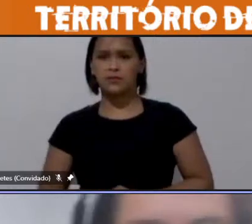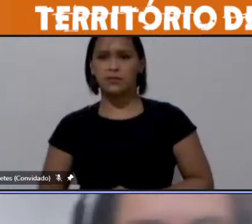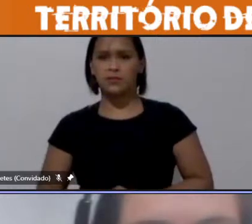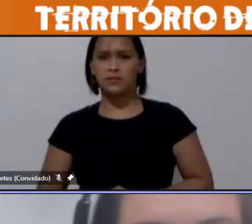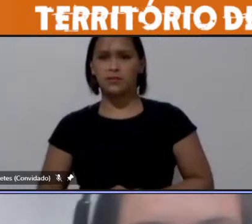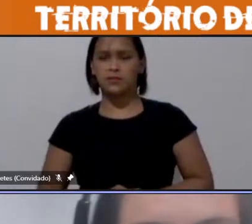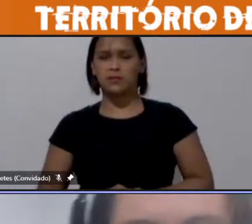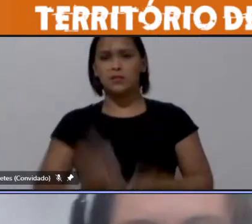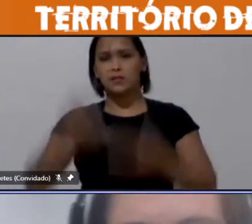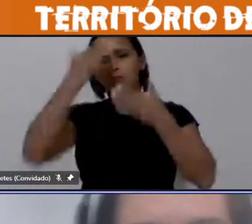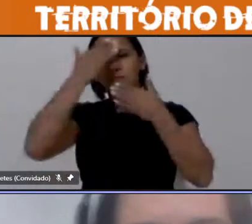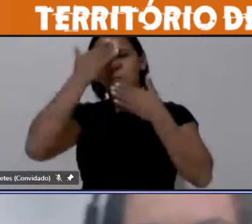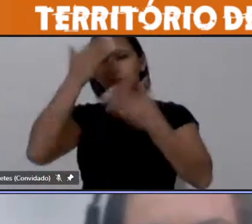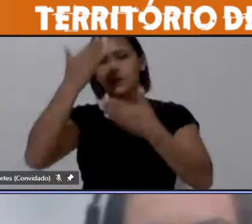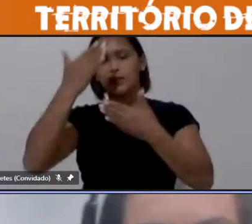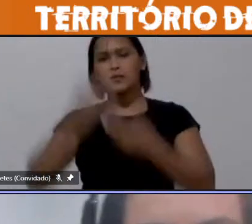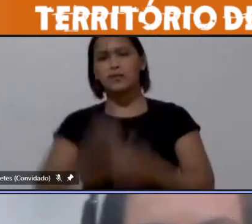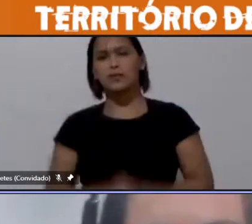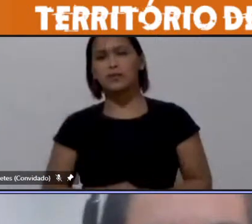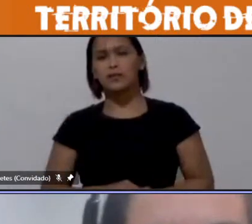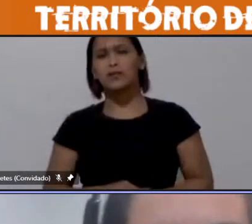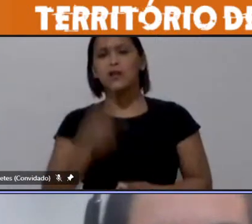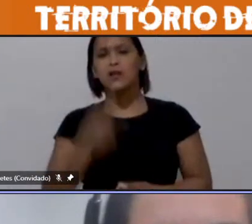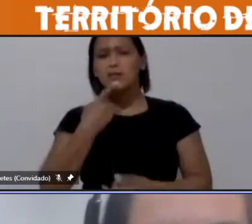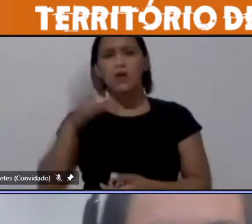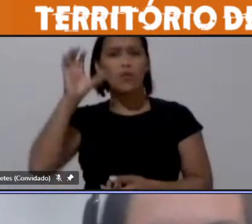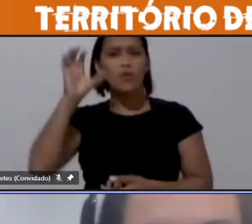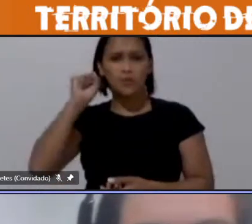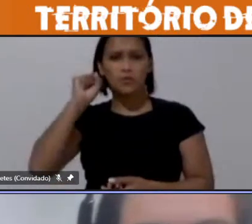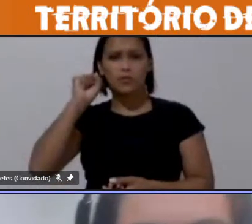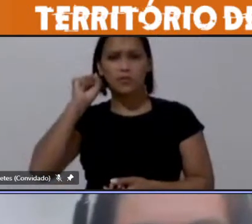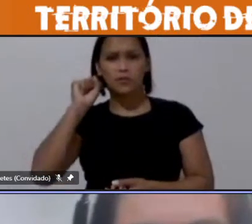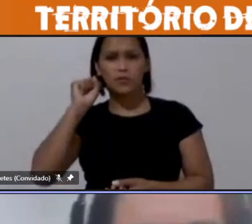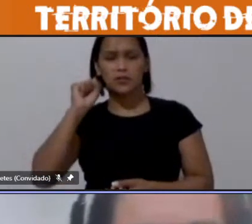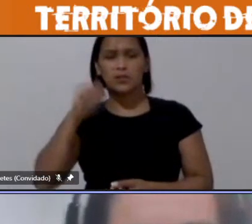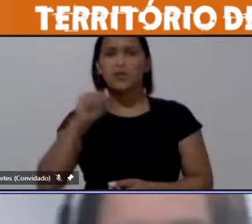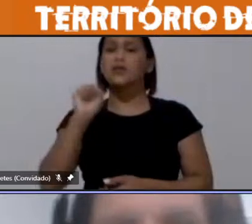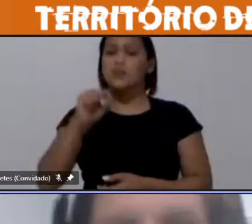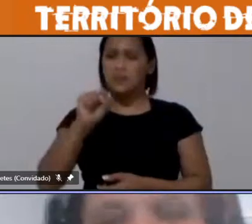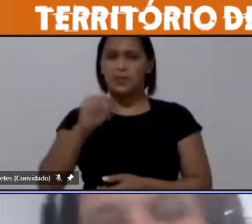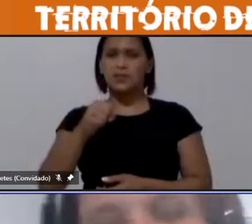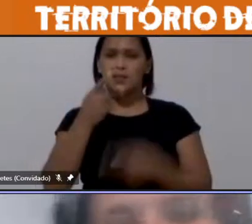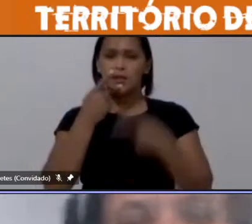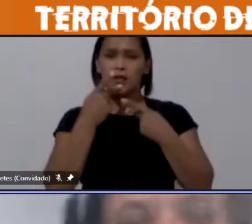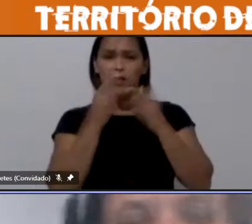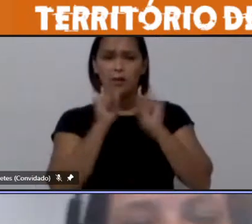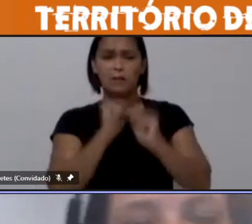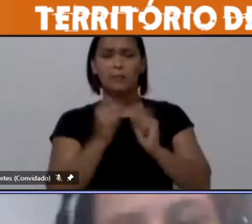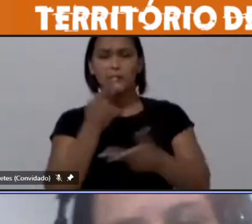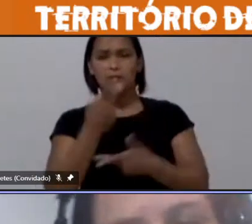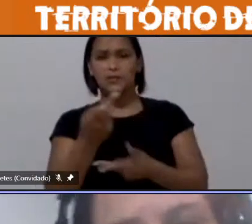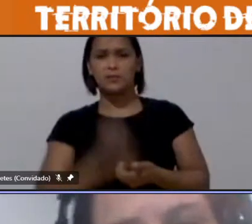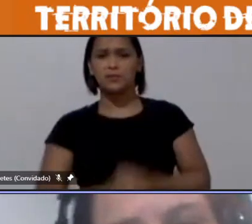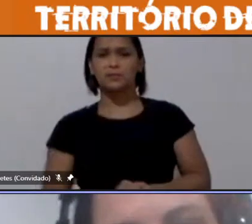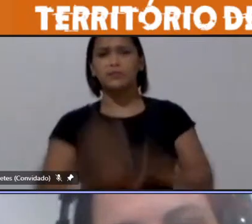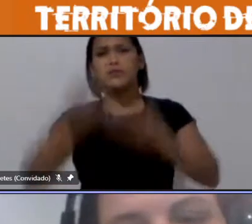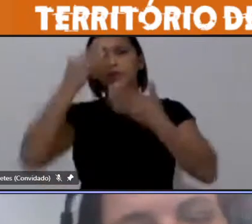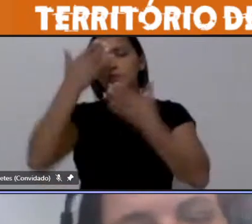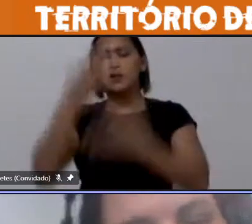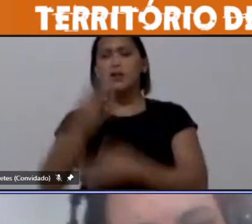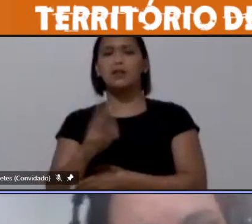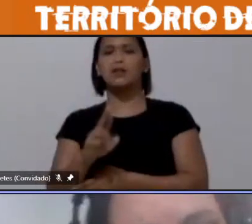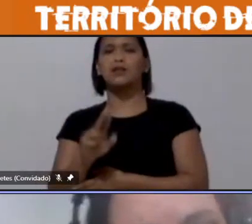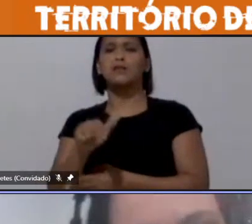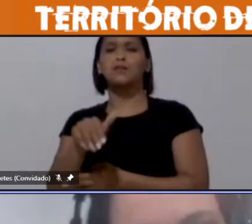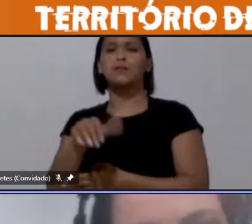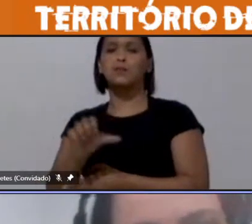Obrigada Bruno Vocês estão me ouvindo? Estamos sim Obrigada Bruno é um